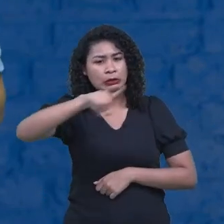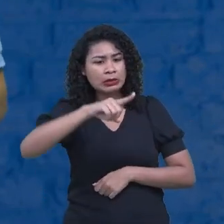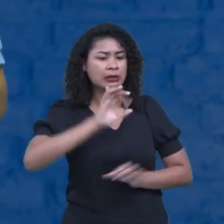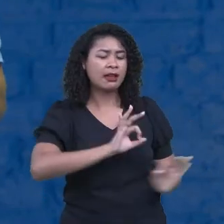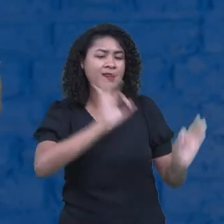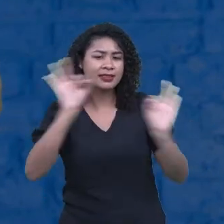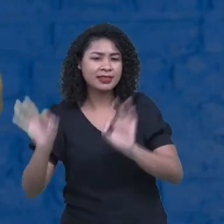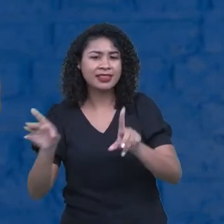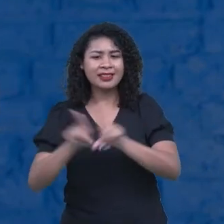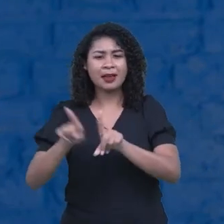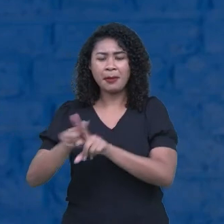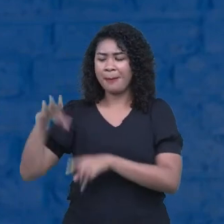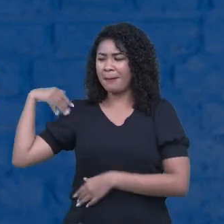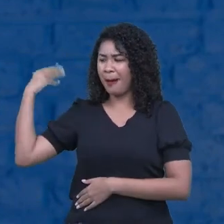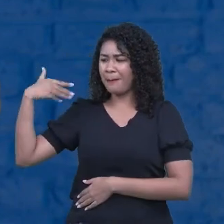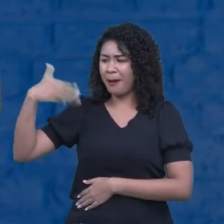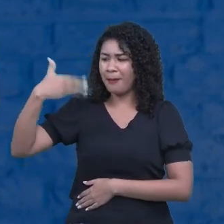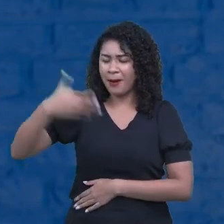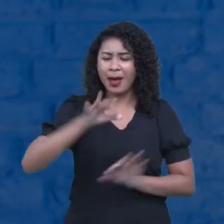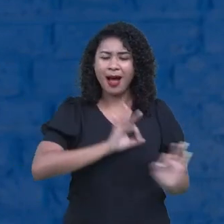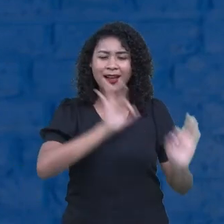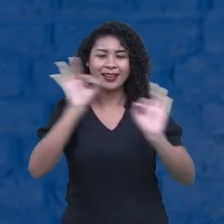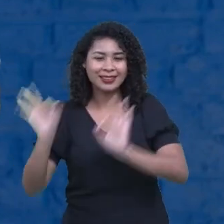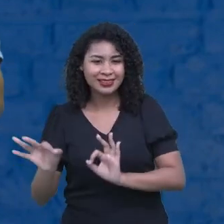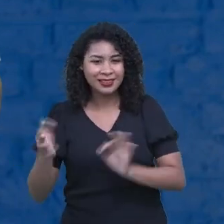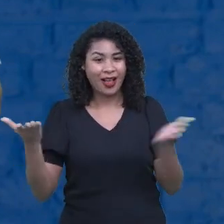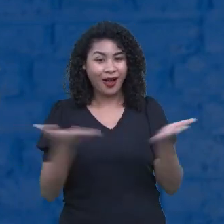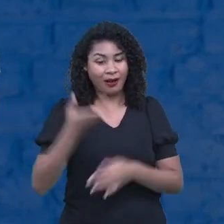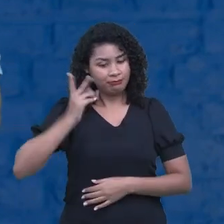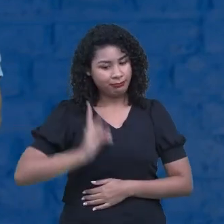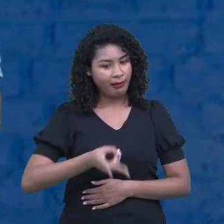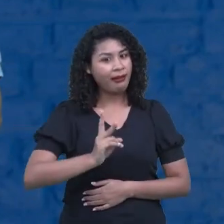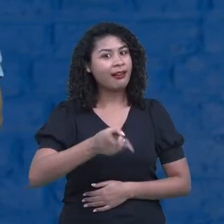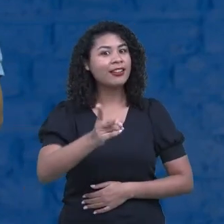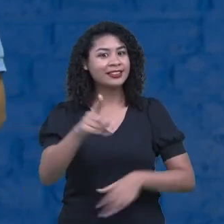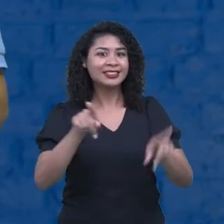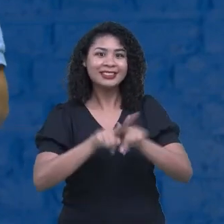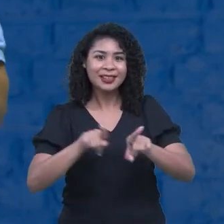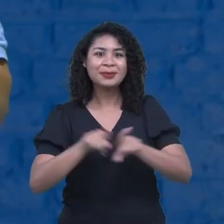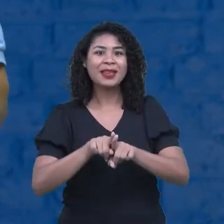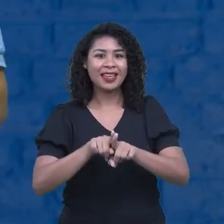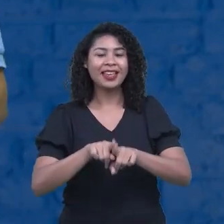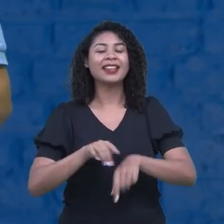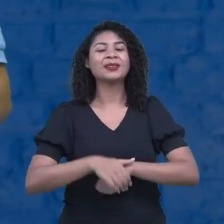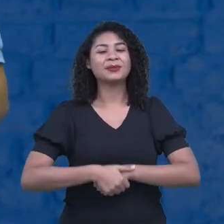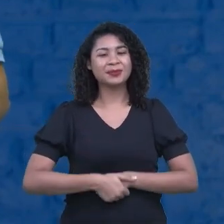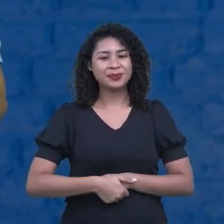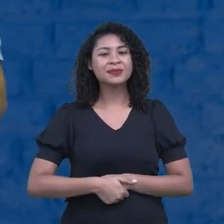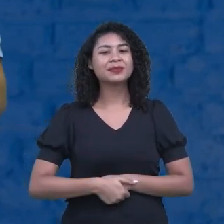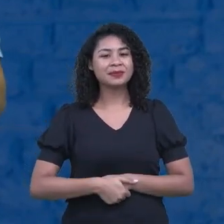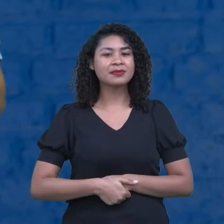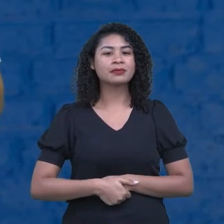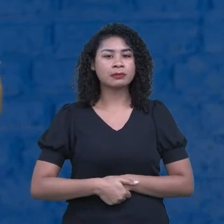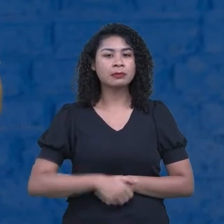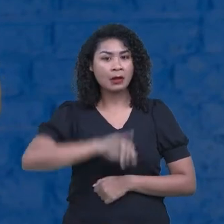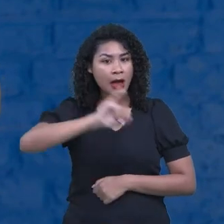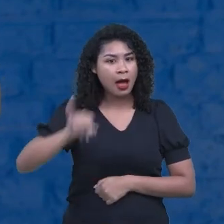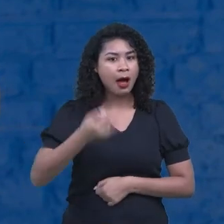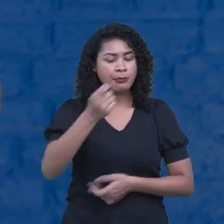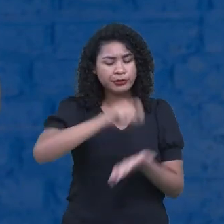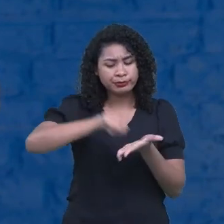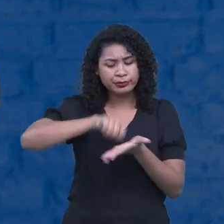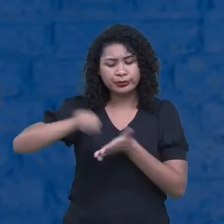encontros. E vamos seguir. Vamos seguir. Vamos seguir adiante. Façam um projeto de vida. Se